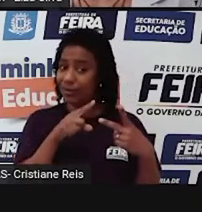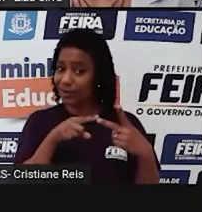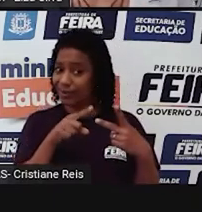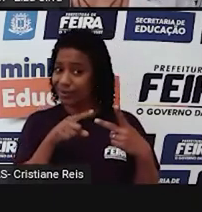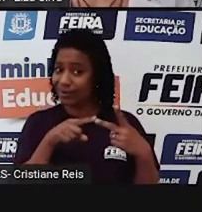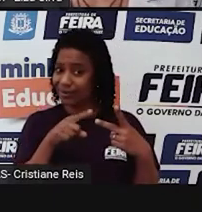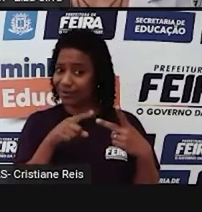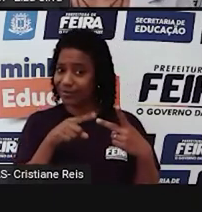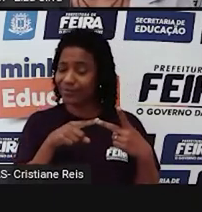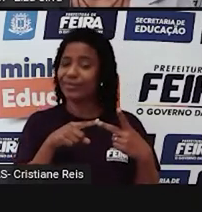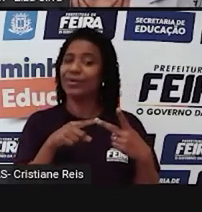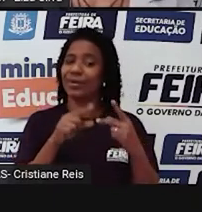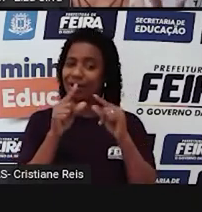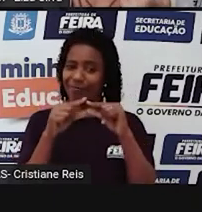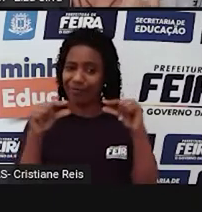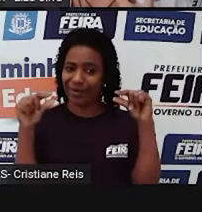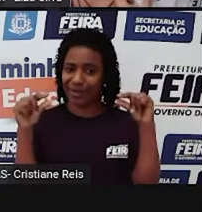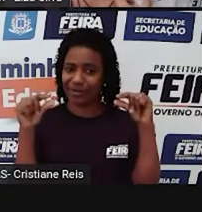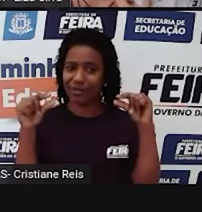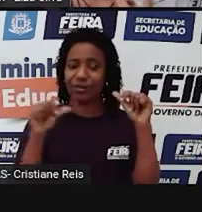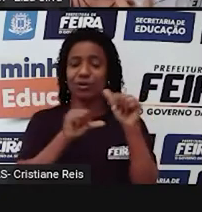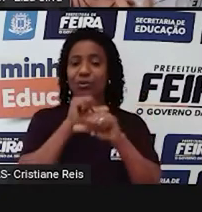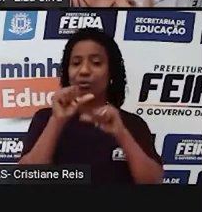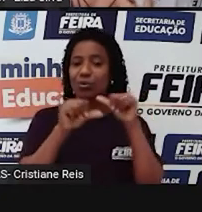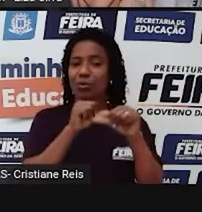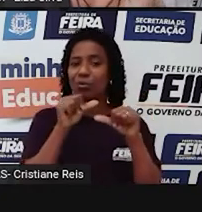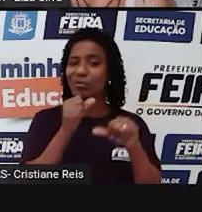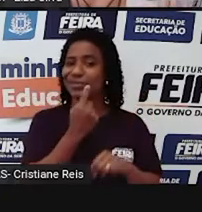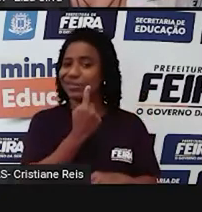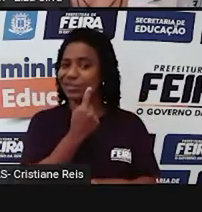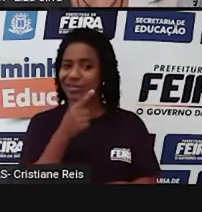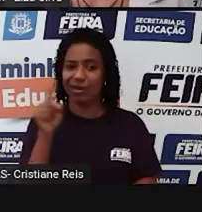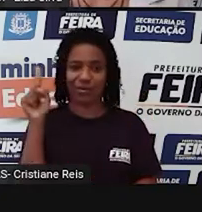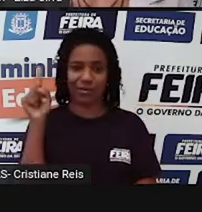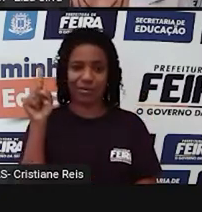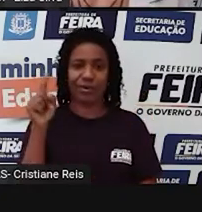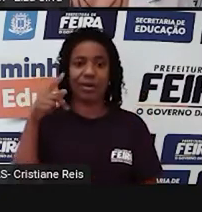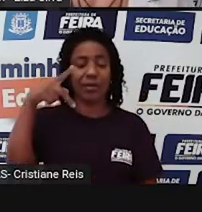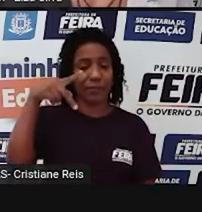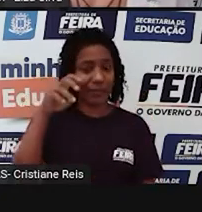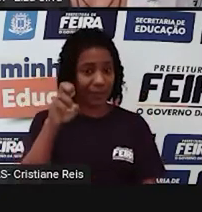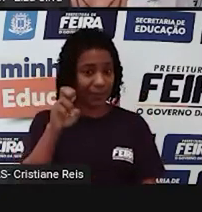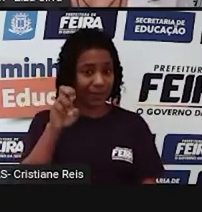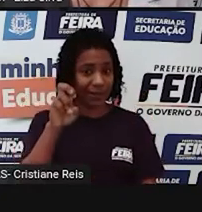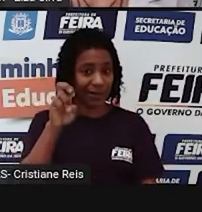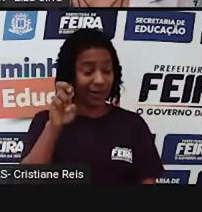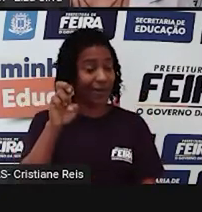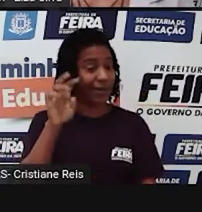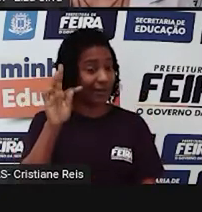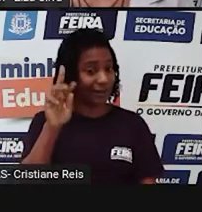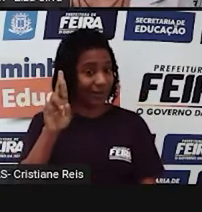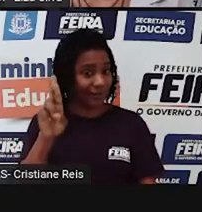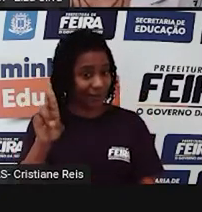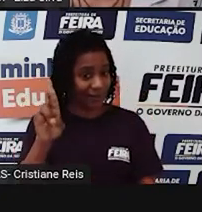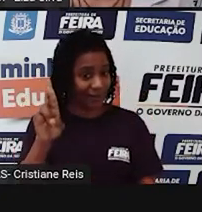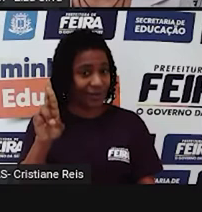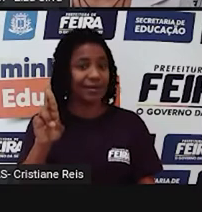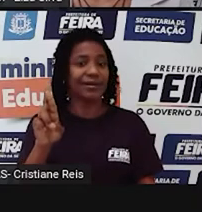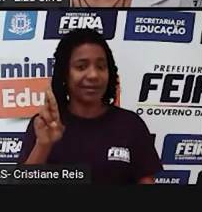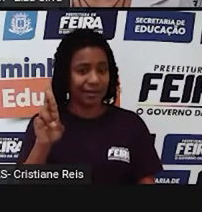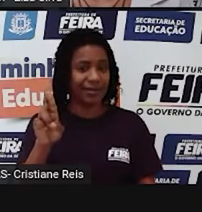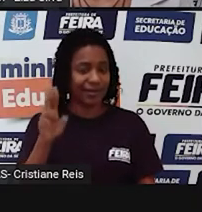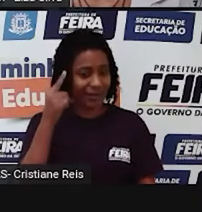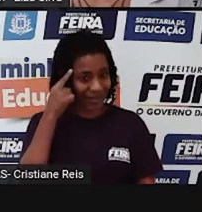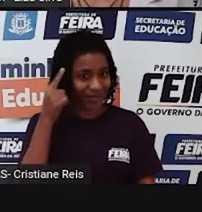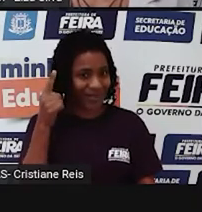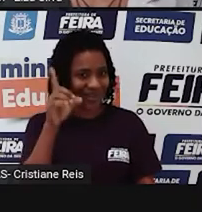caso, eu vou negar. O que eu farei, então? Peter. Irei acrescentar a partícula de